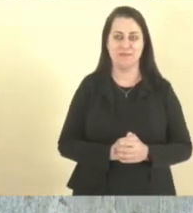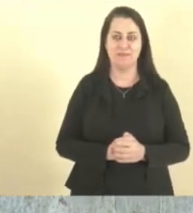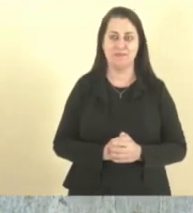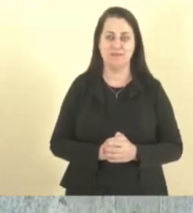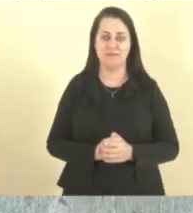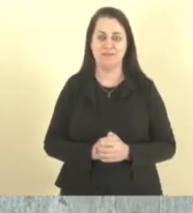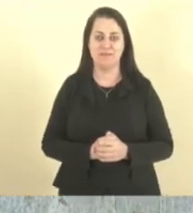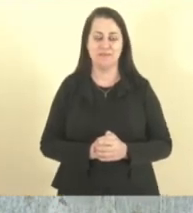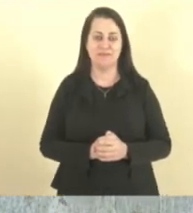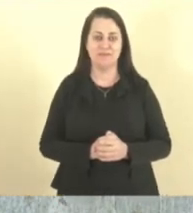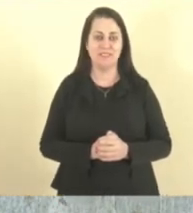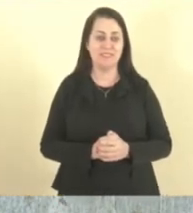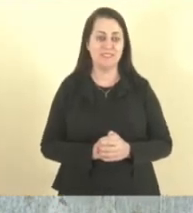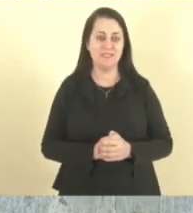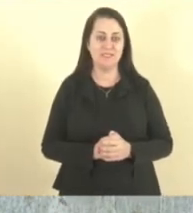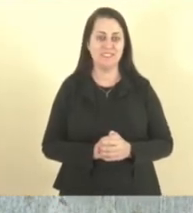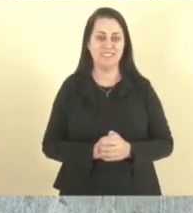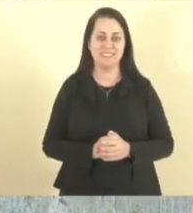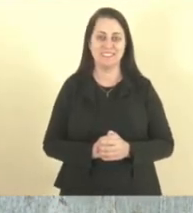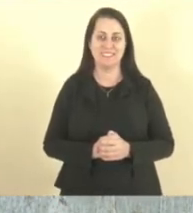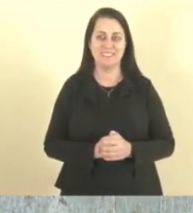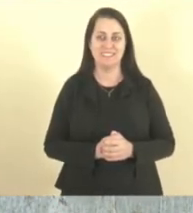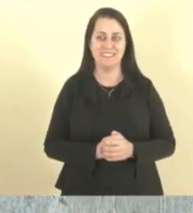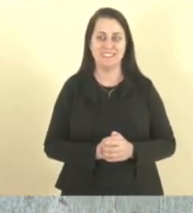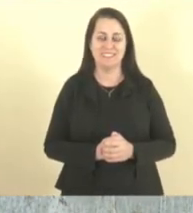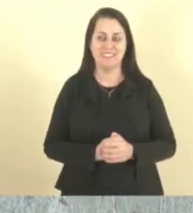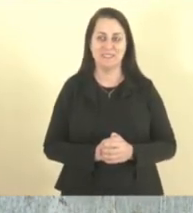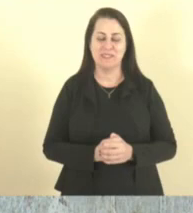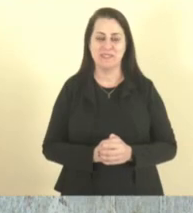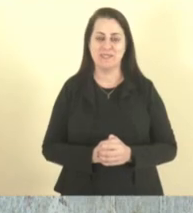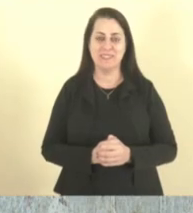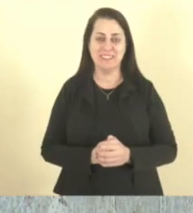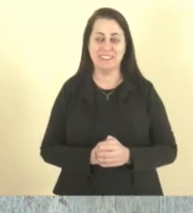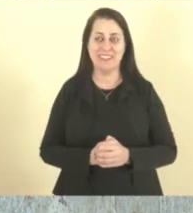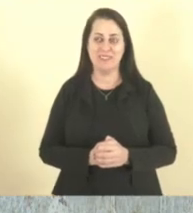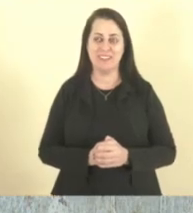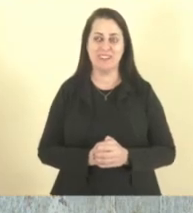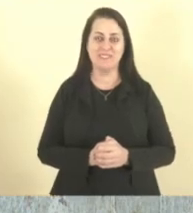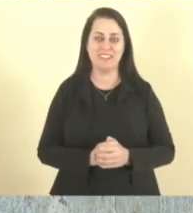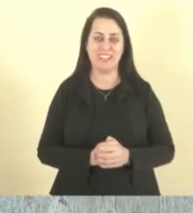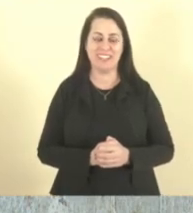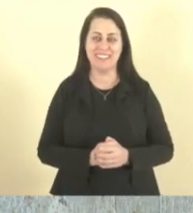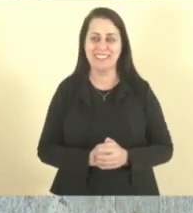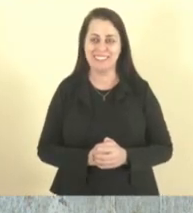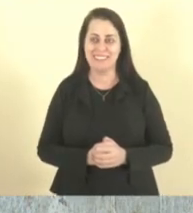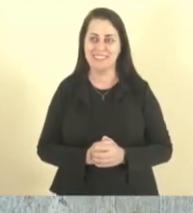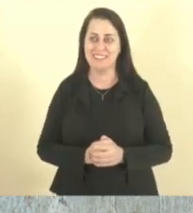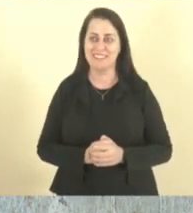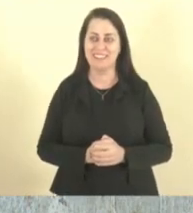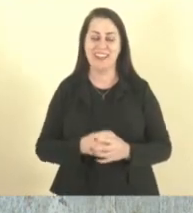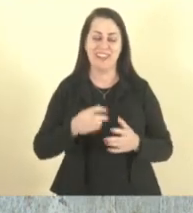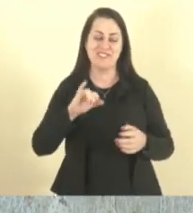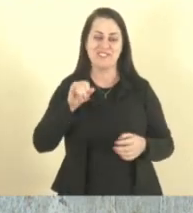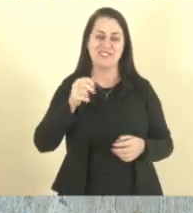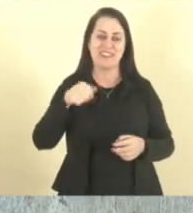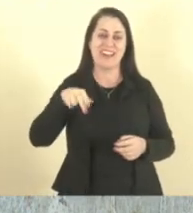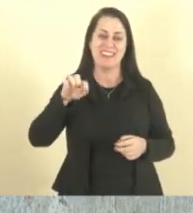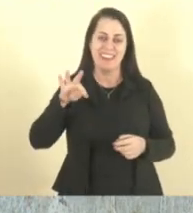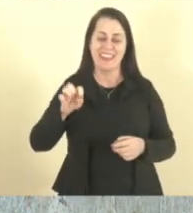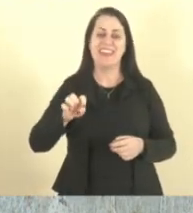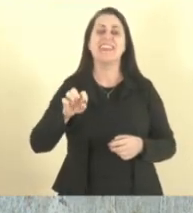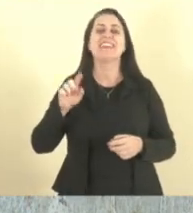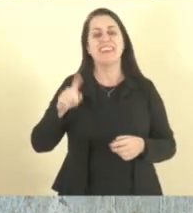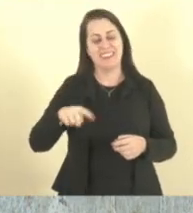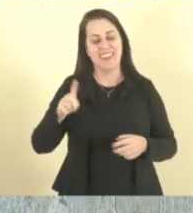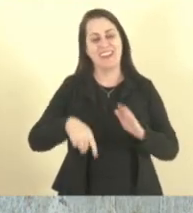Janete é protetor dos animais, né? Então, deve ser... Deve ser ao migo de cachorro. Ao migo. Não, o assessor de Janete está